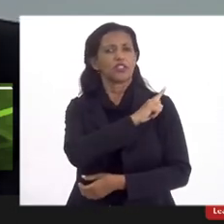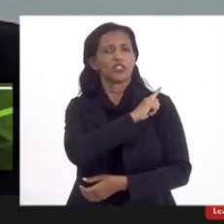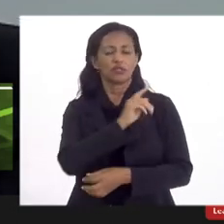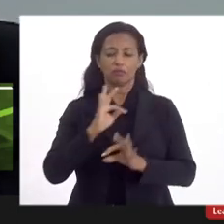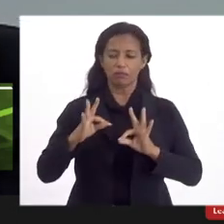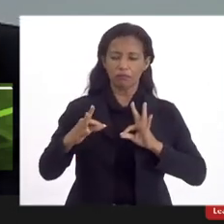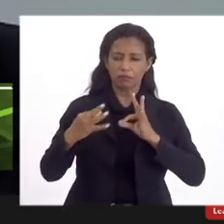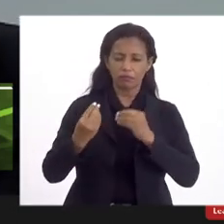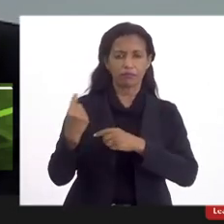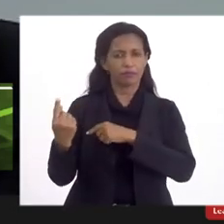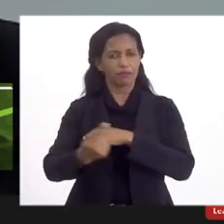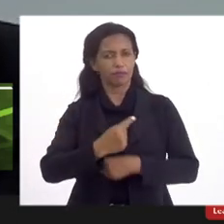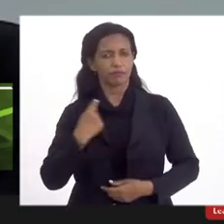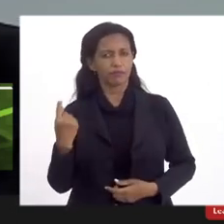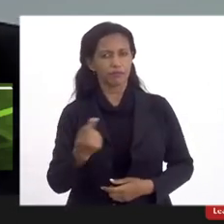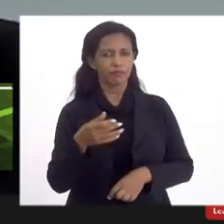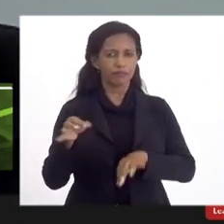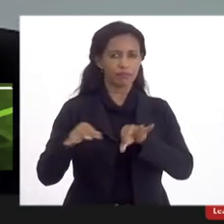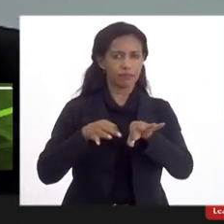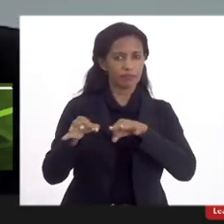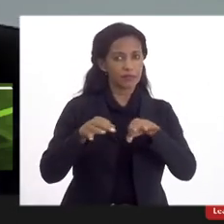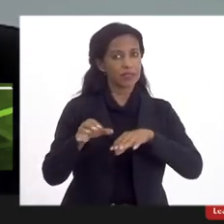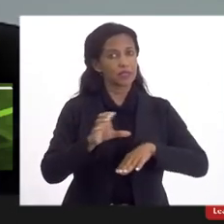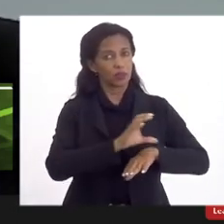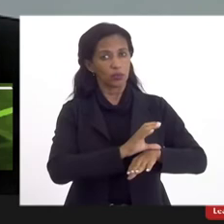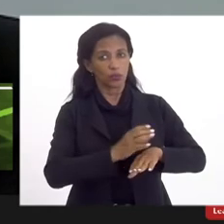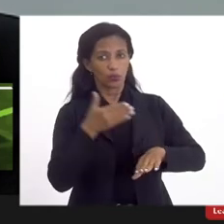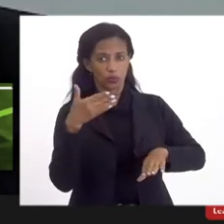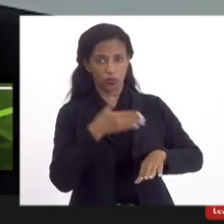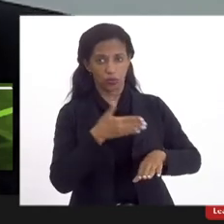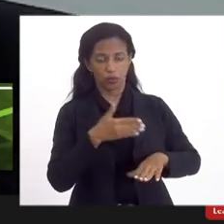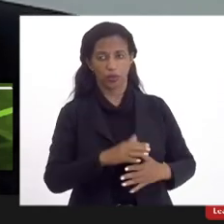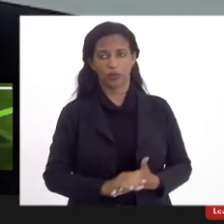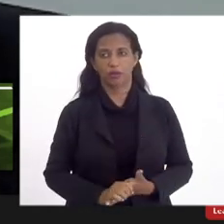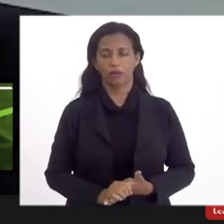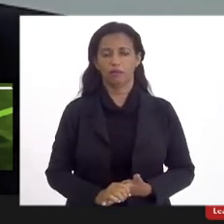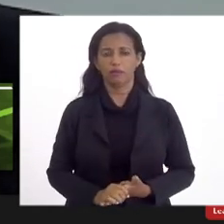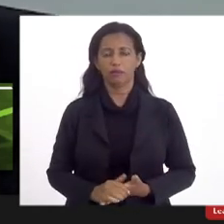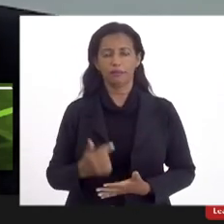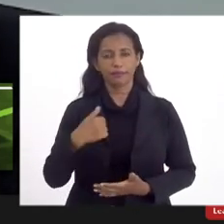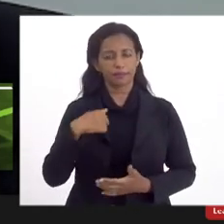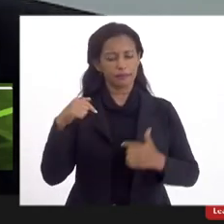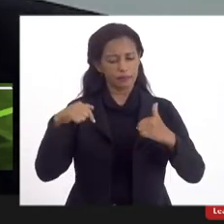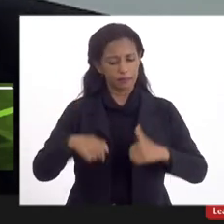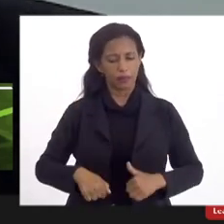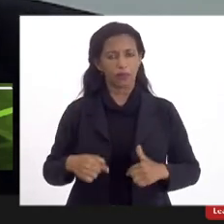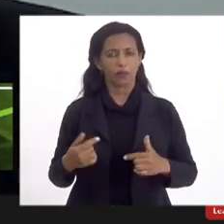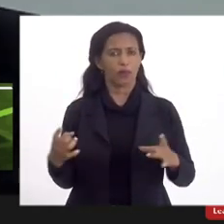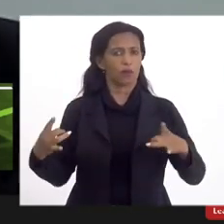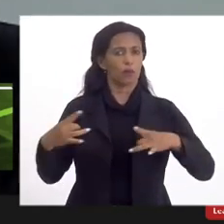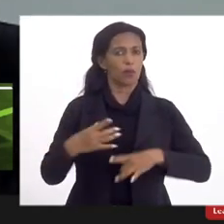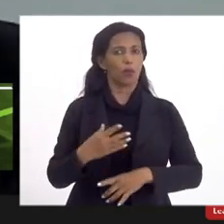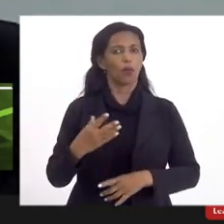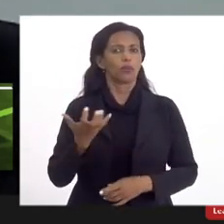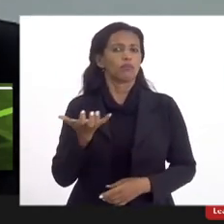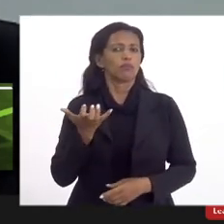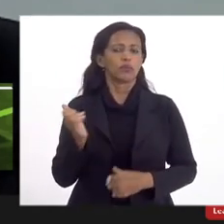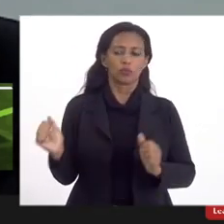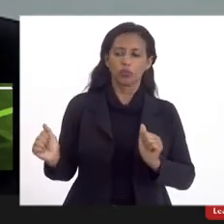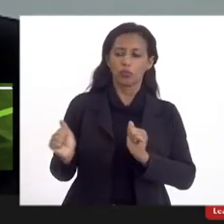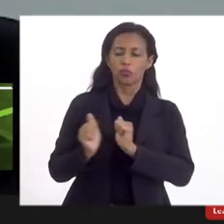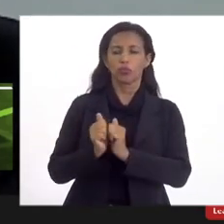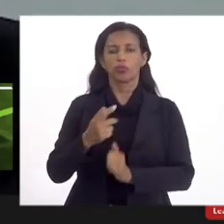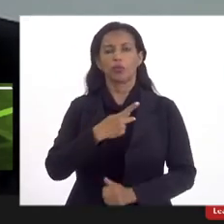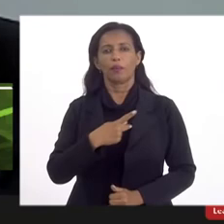todos construímos e que são constitucionais queria aqui me colocar também à disposição para tentar junto ao